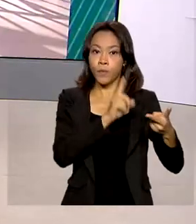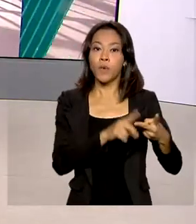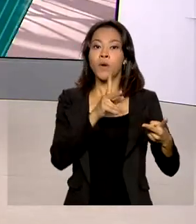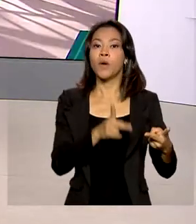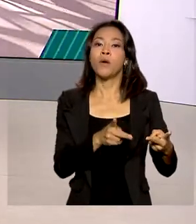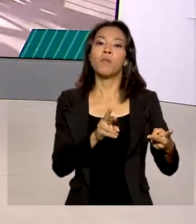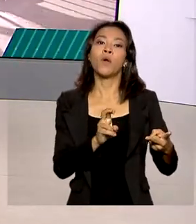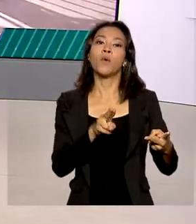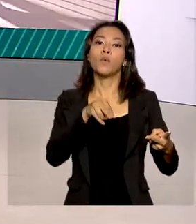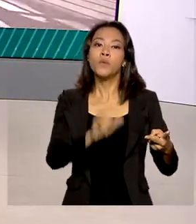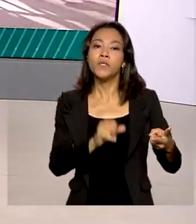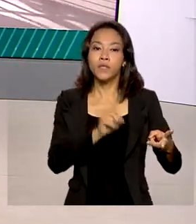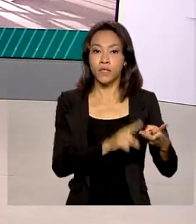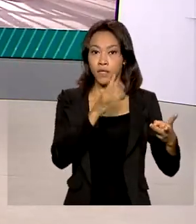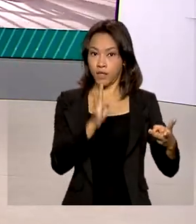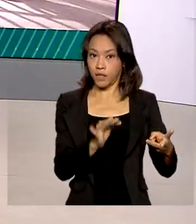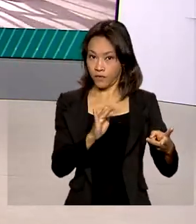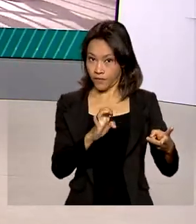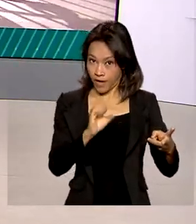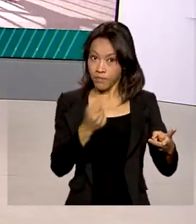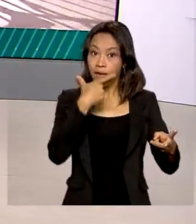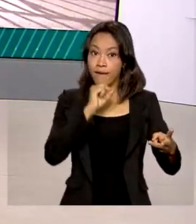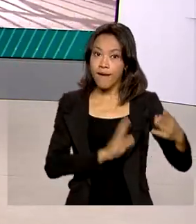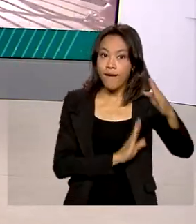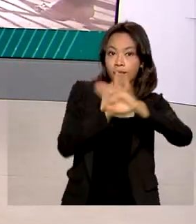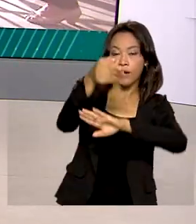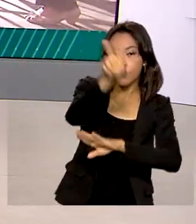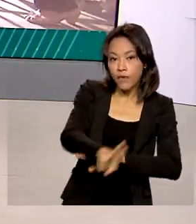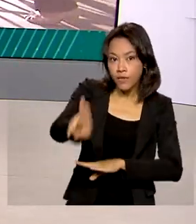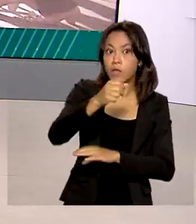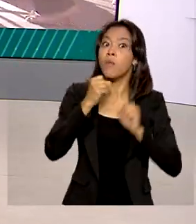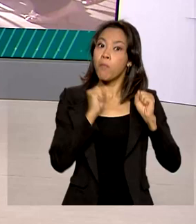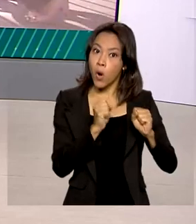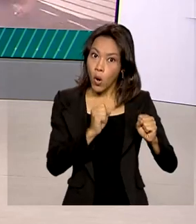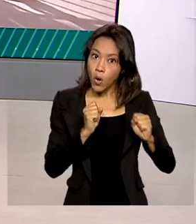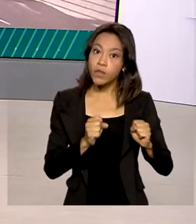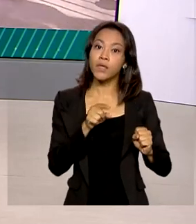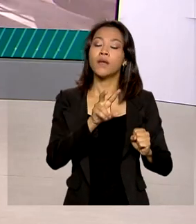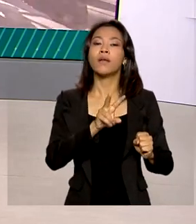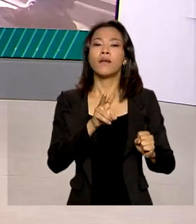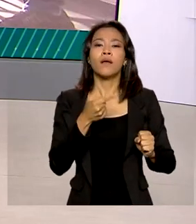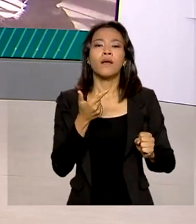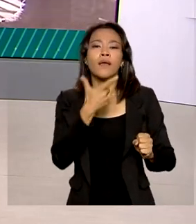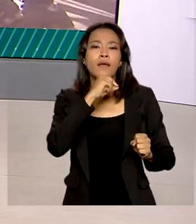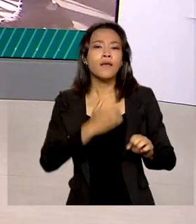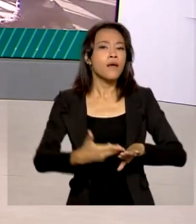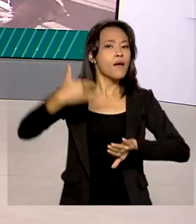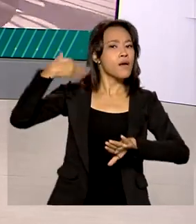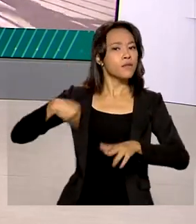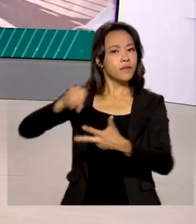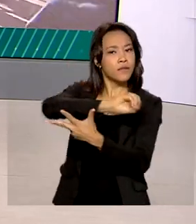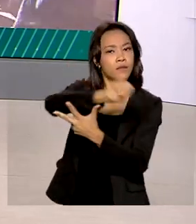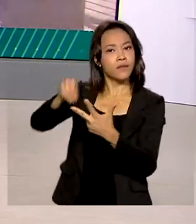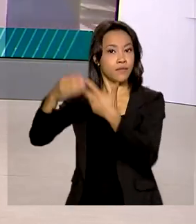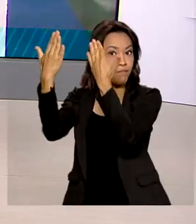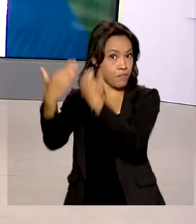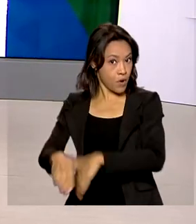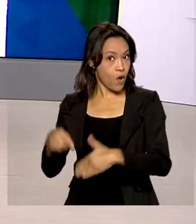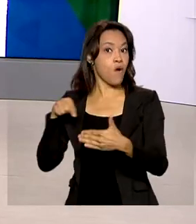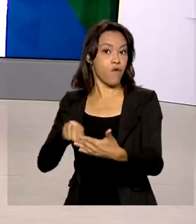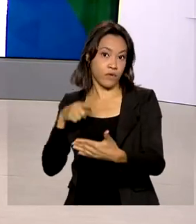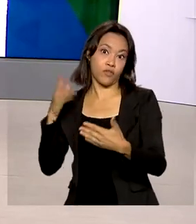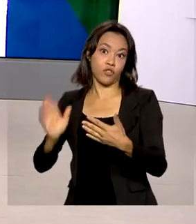quer ingressar no ensino superior. Podem concorrer às vagas os estudantes que fizeram o Enem. Agora a gente conversa com o repórter